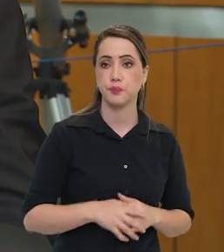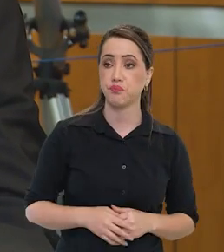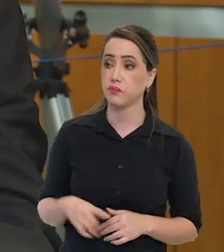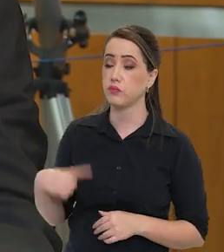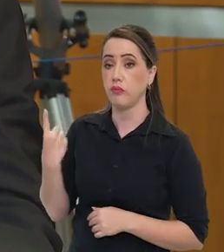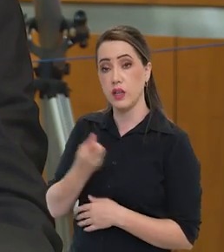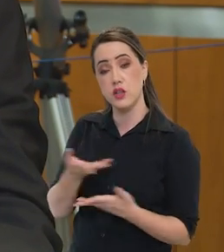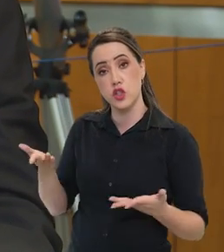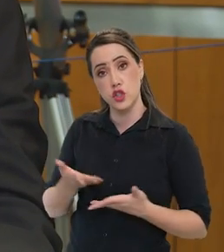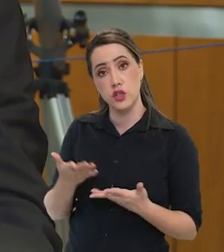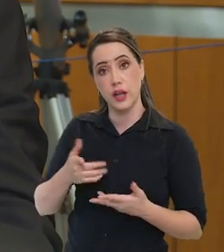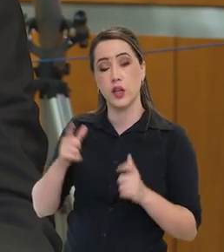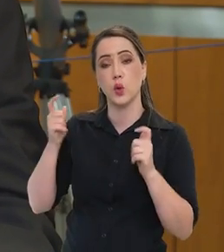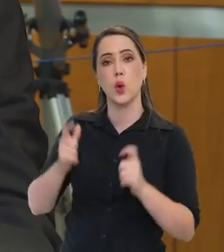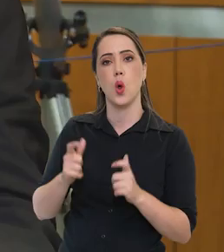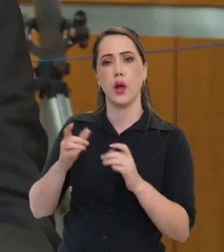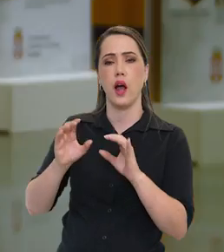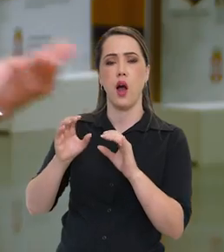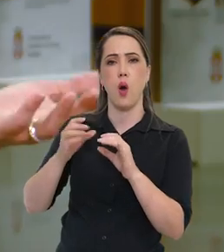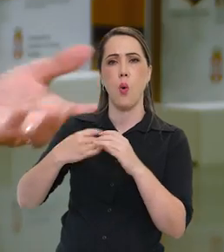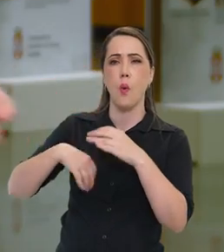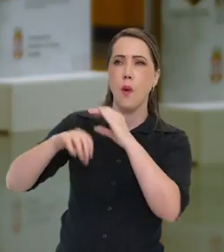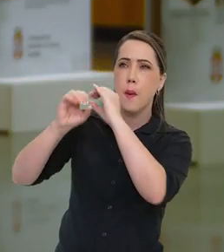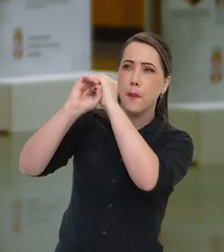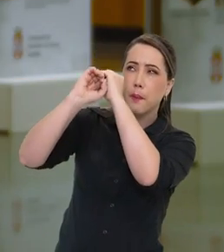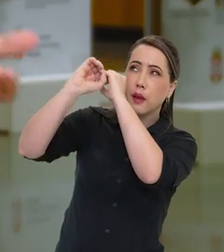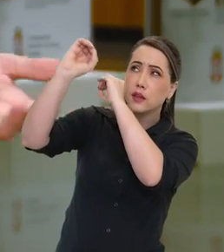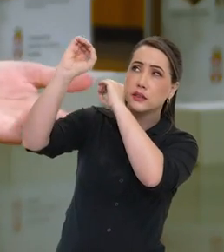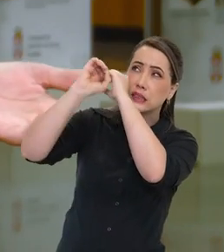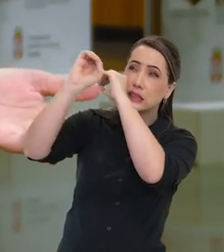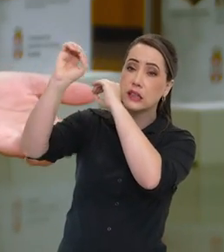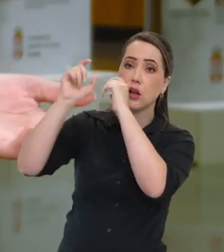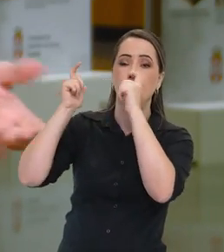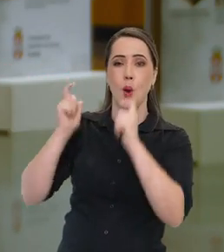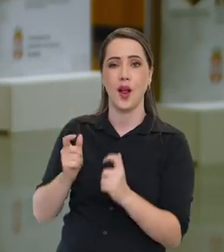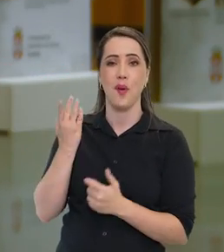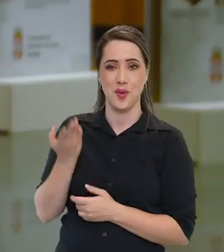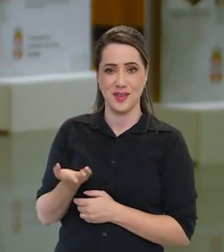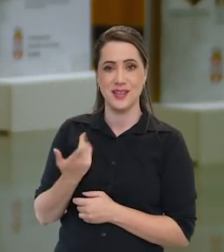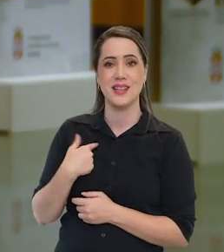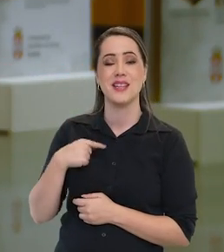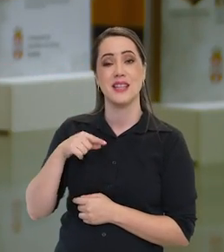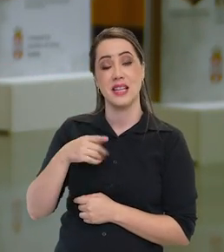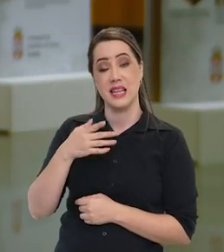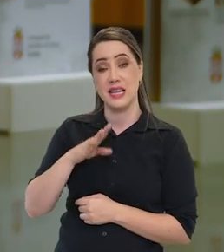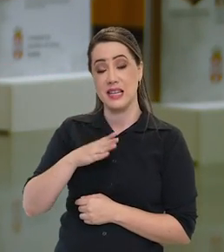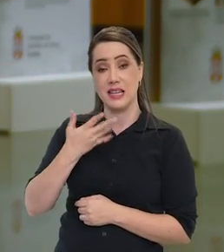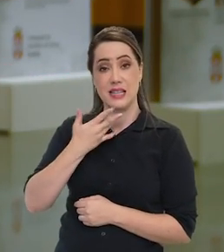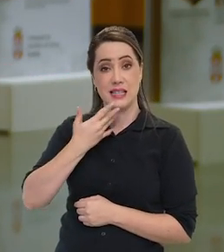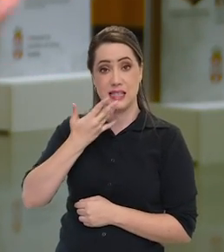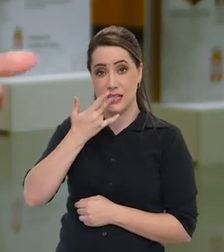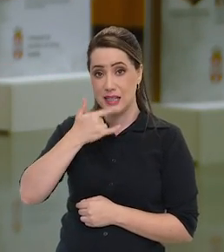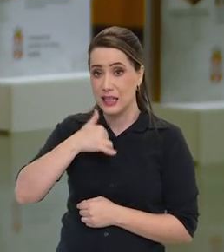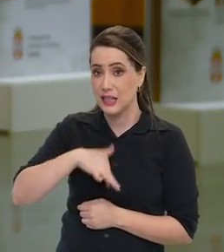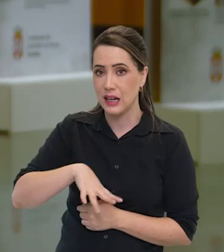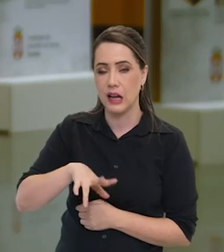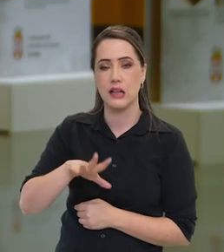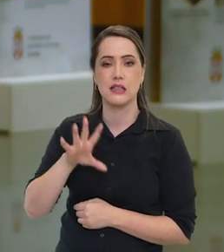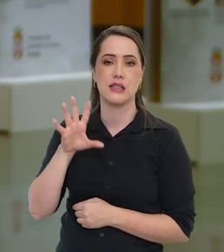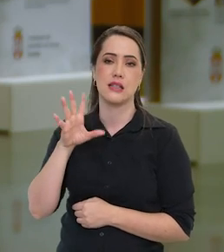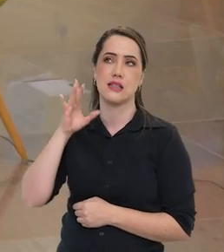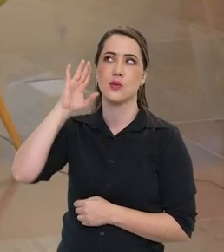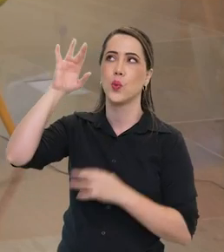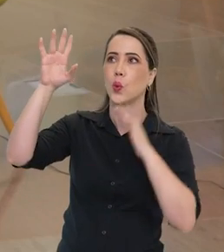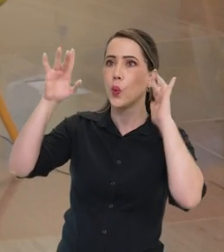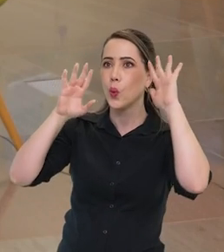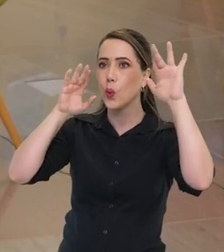E a gente está aqui num planetário, um lugar que mexe com o imaginário, principalmente das crianças. Estamos vendo visitas de